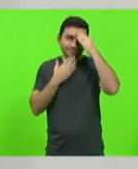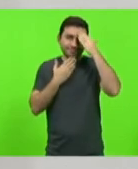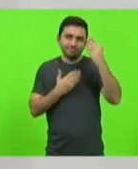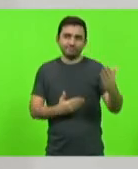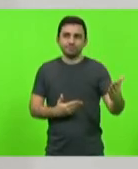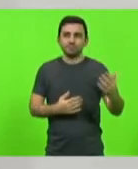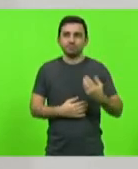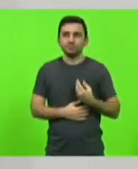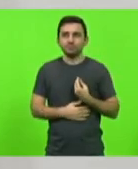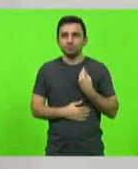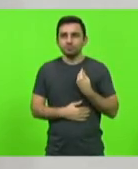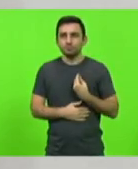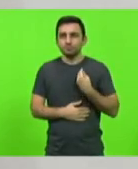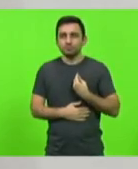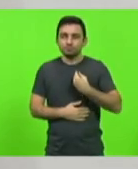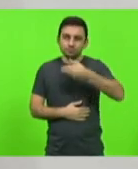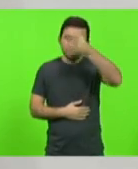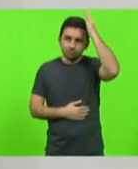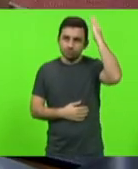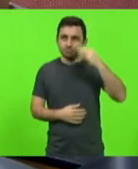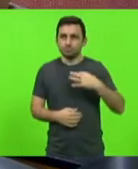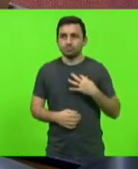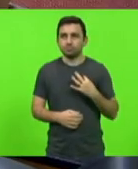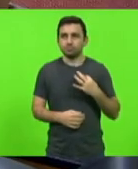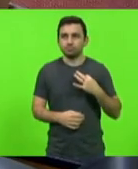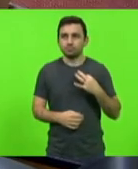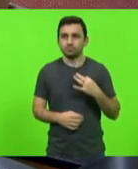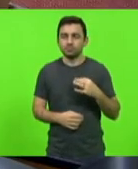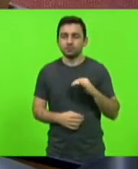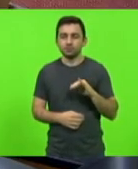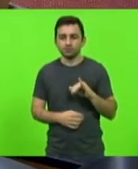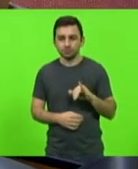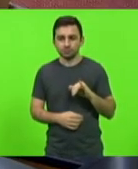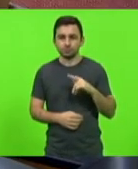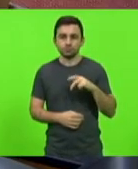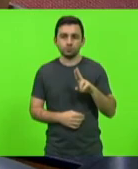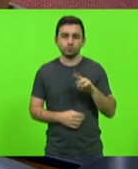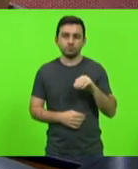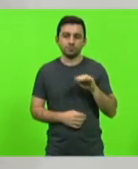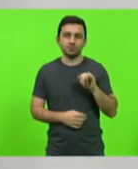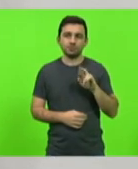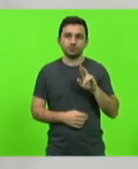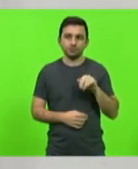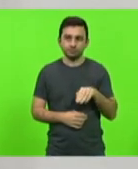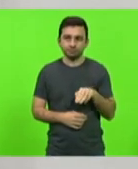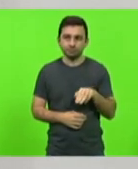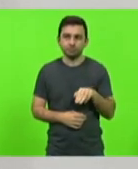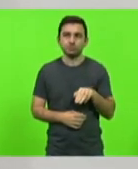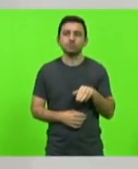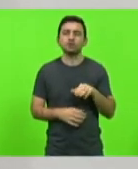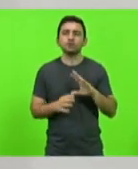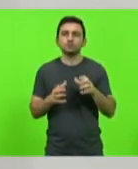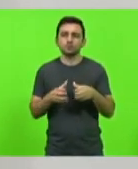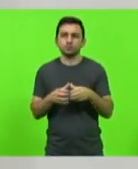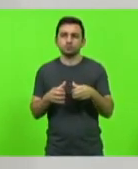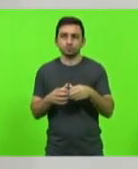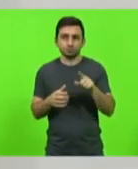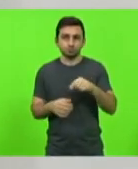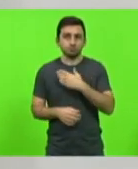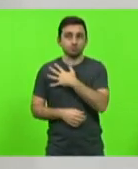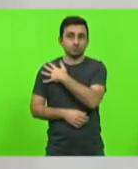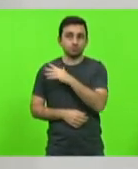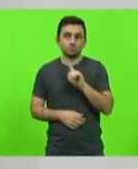dos bombeiros voluntários de Pumirim, na corporação, no nome do comandante Luiz Carlos,